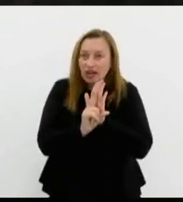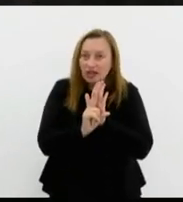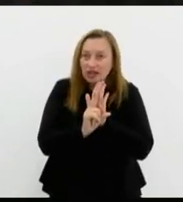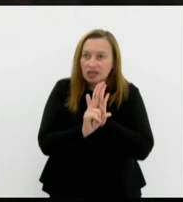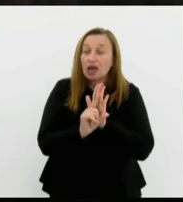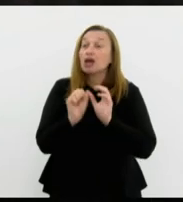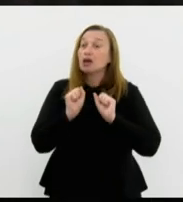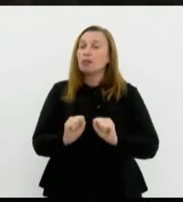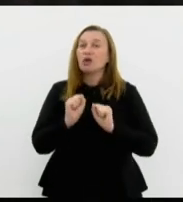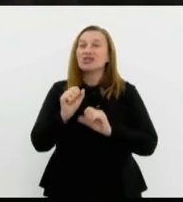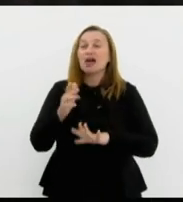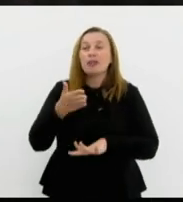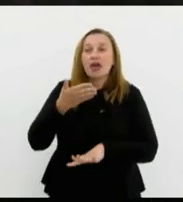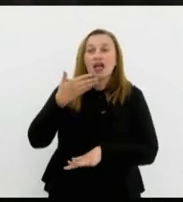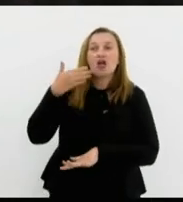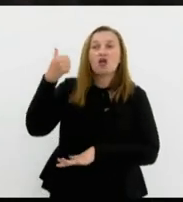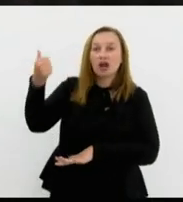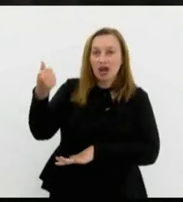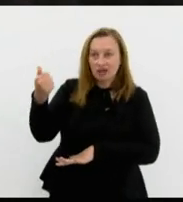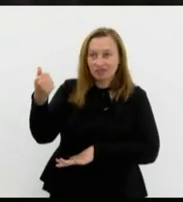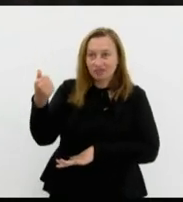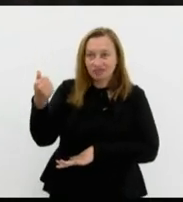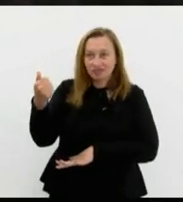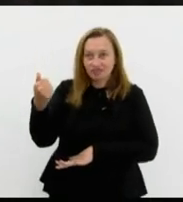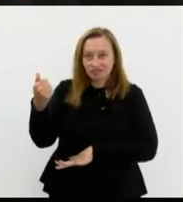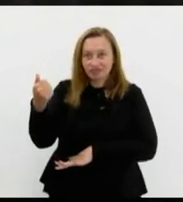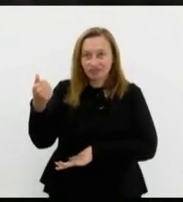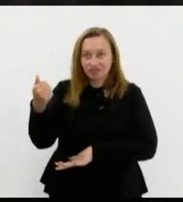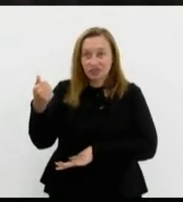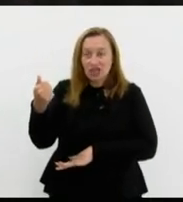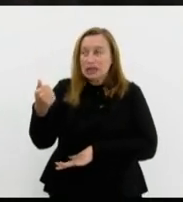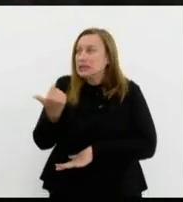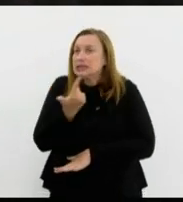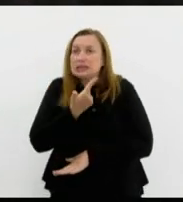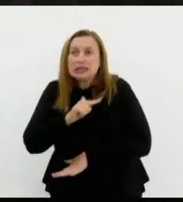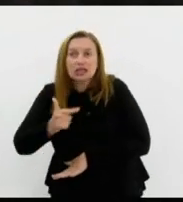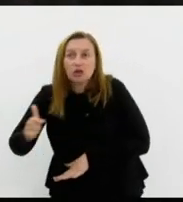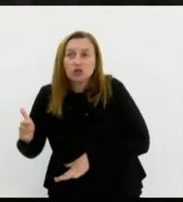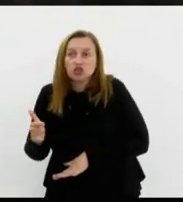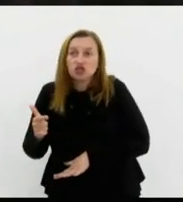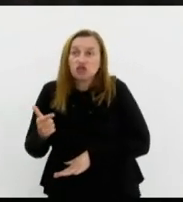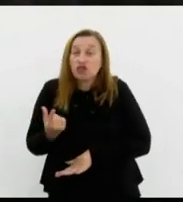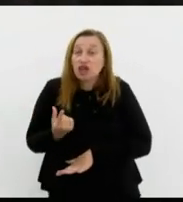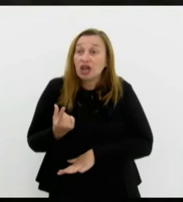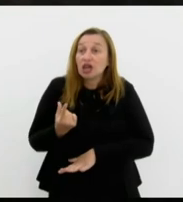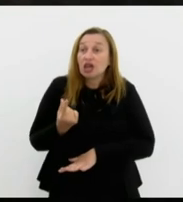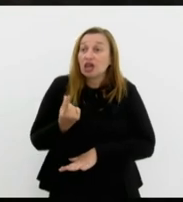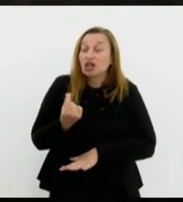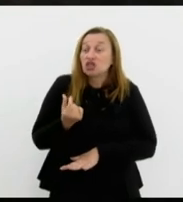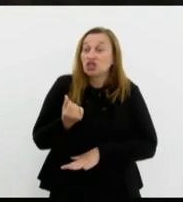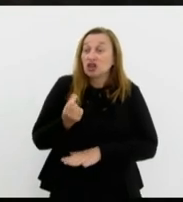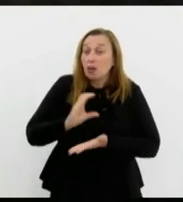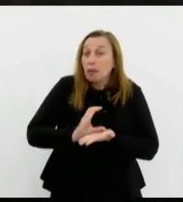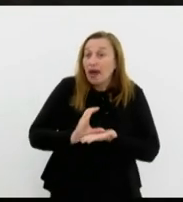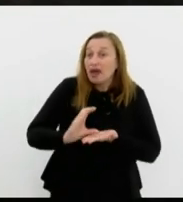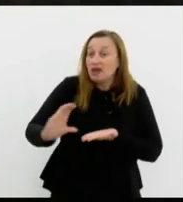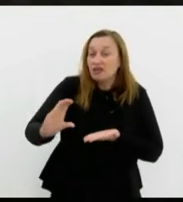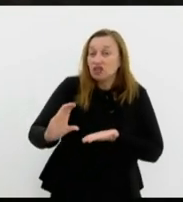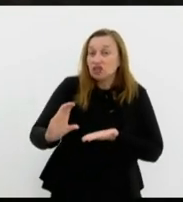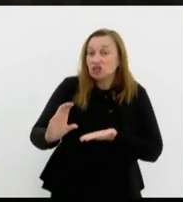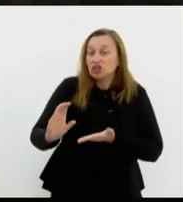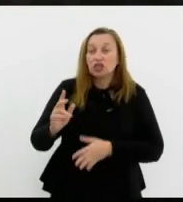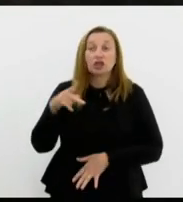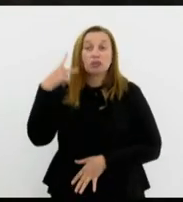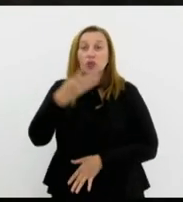possam melhorar as nossas receitas. Porque se a gente não tiver receita para ter política pública, para dar reposição